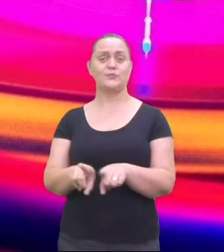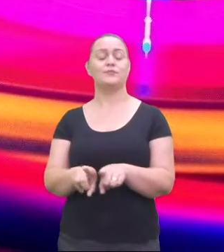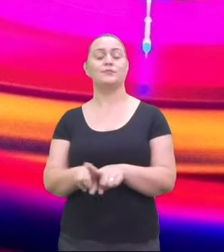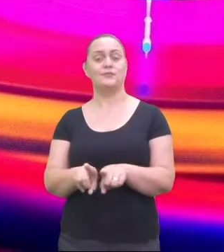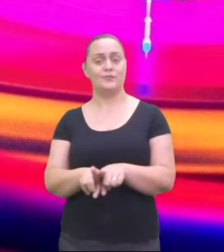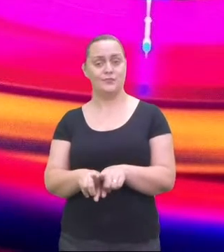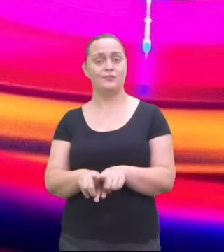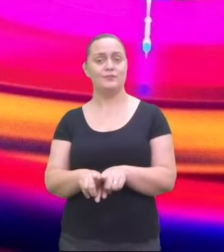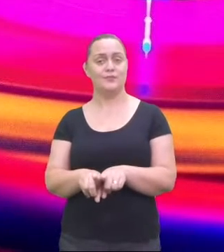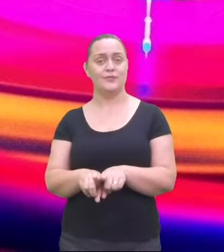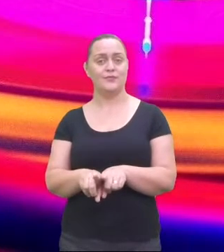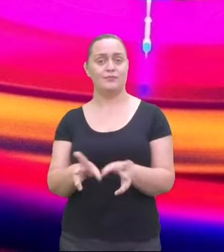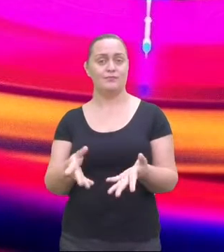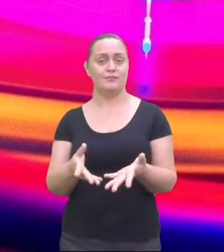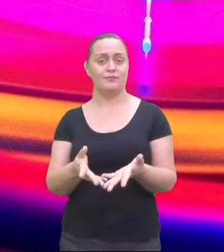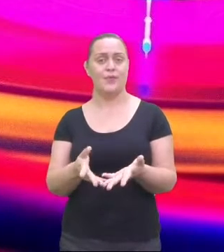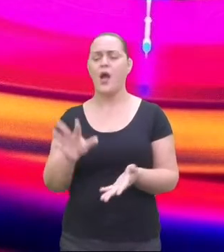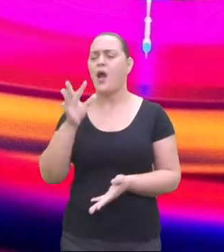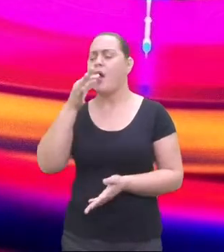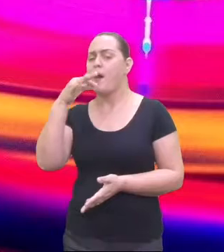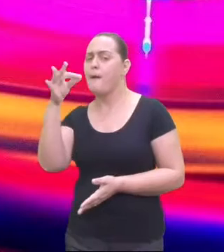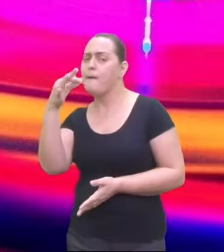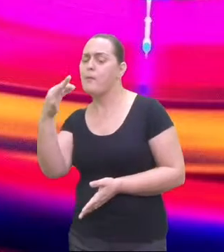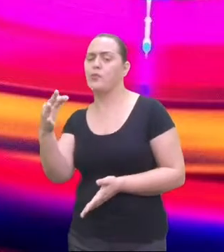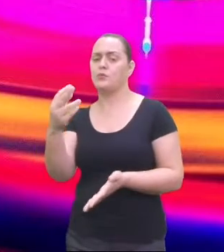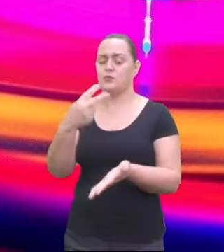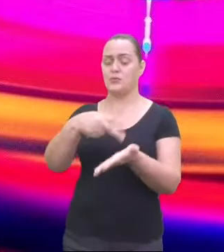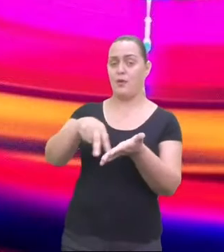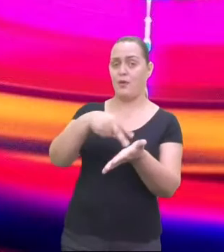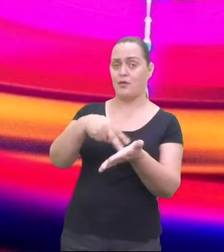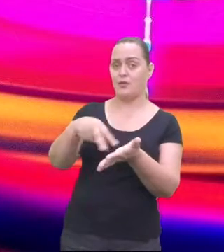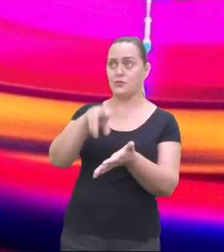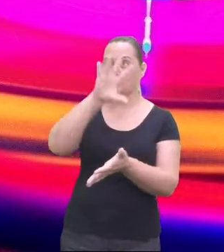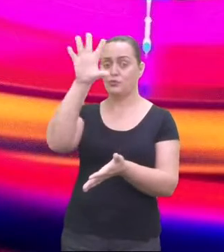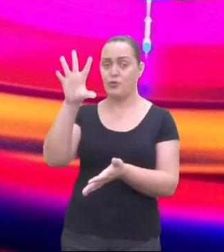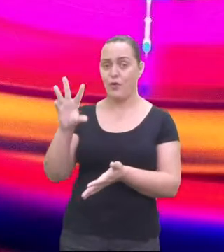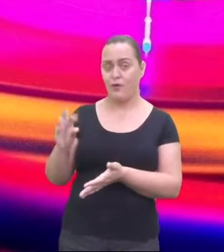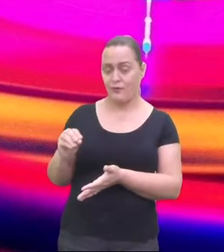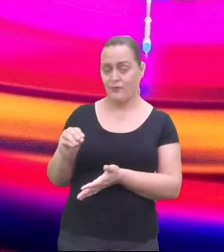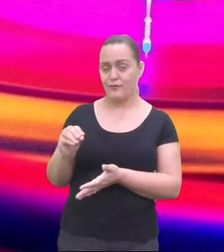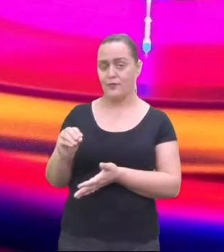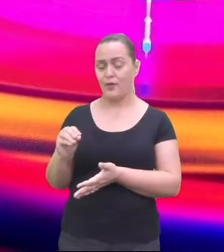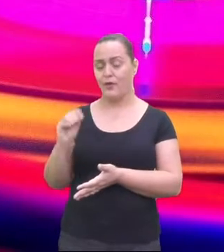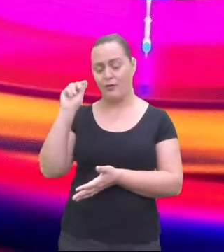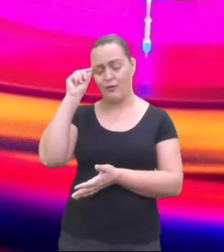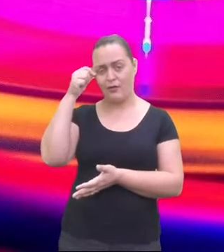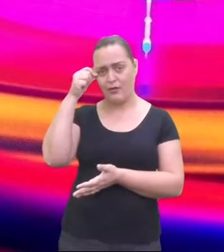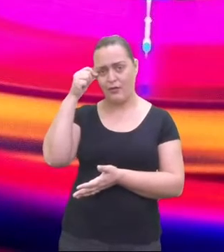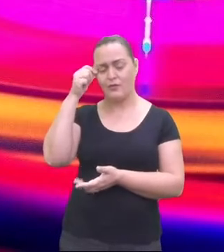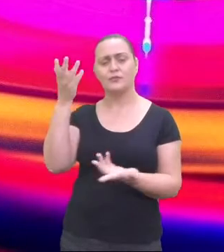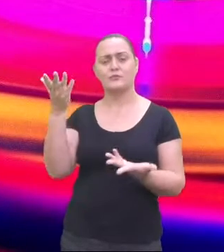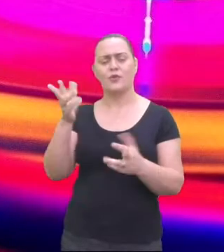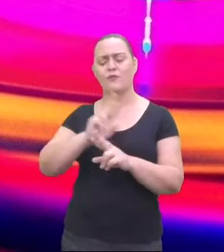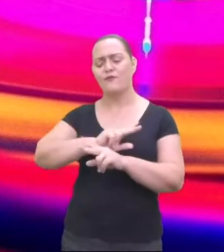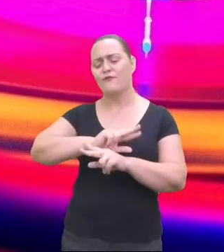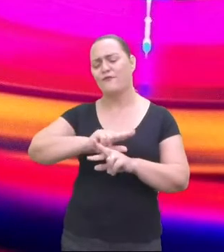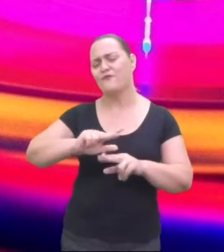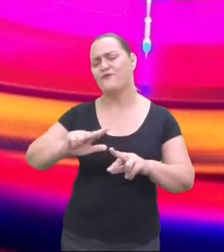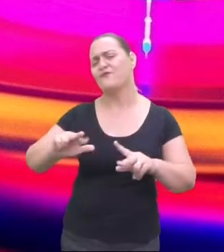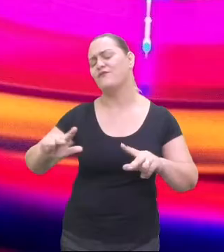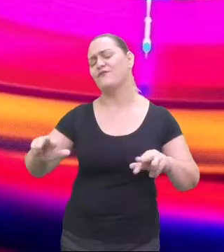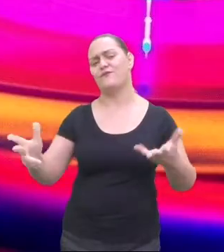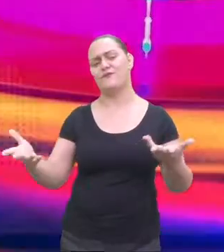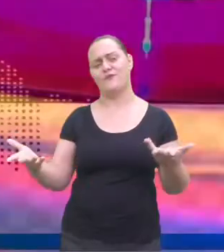música e a dança africana são formadas em graus variados nas tradições musicais africanas.